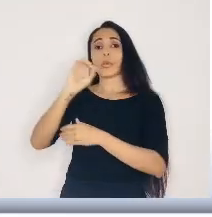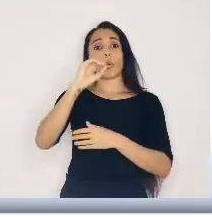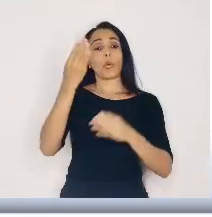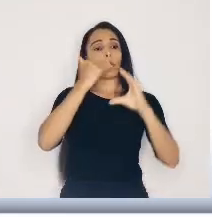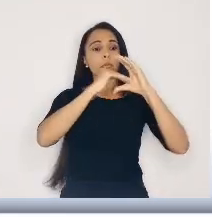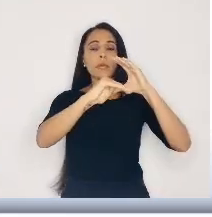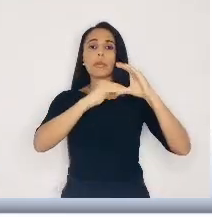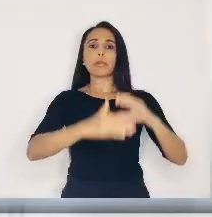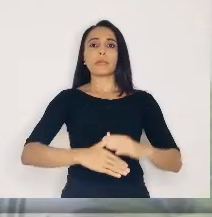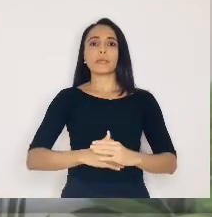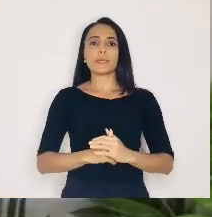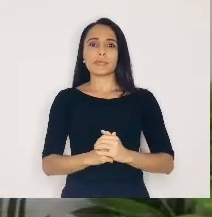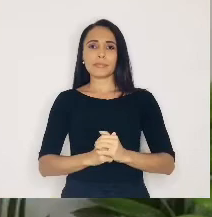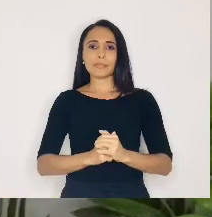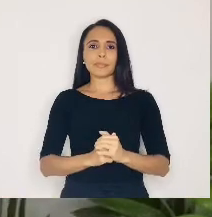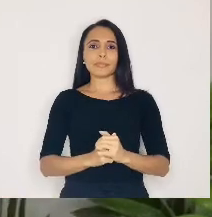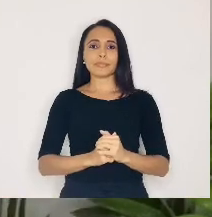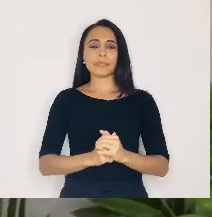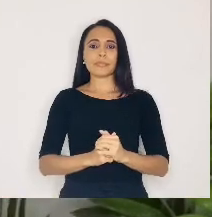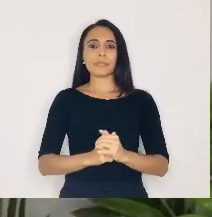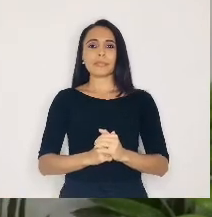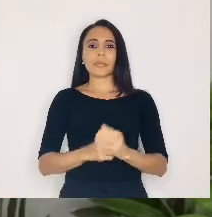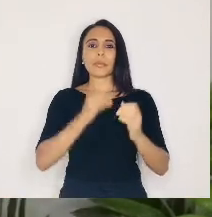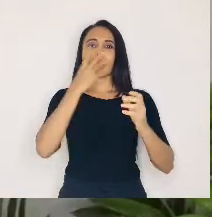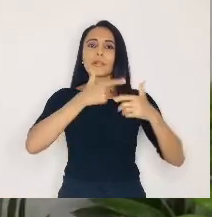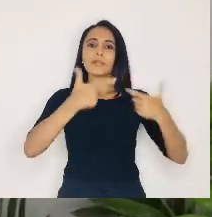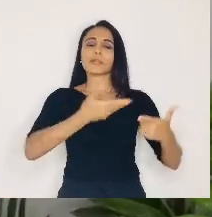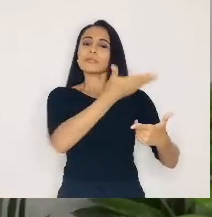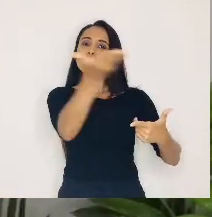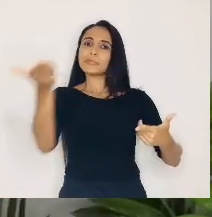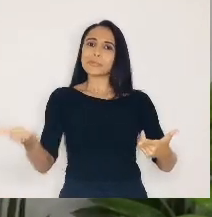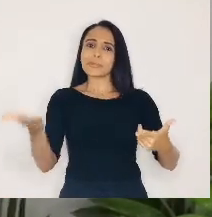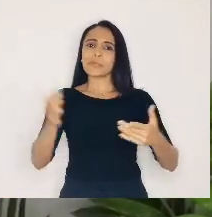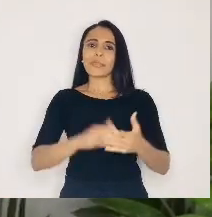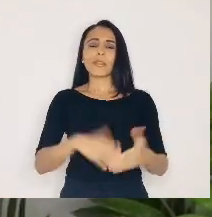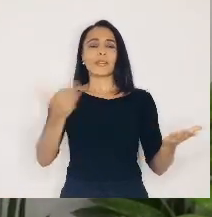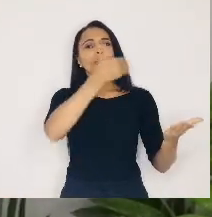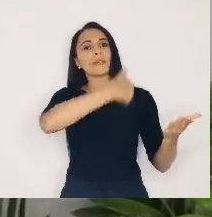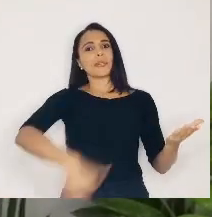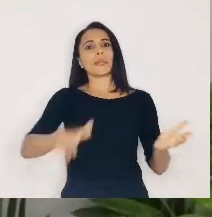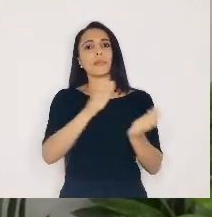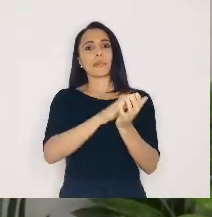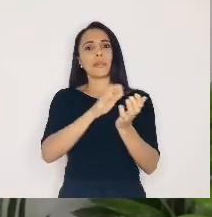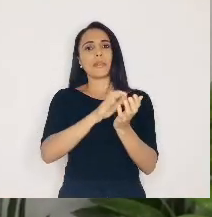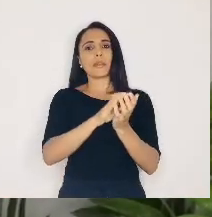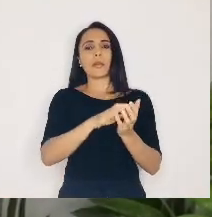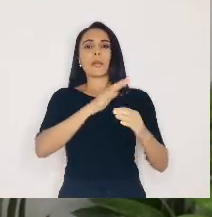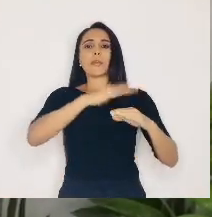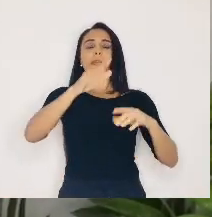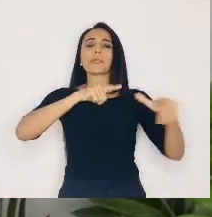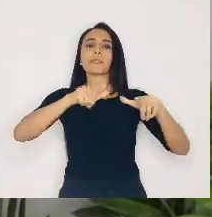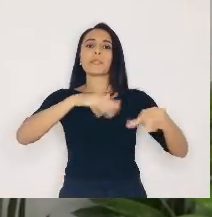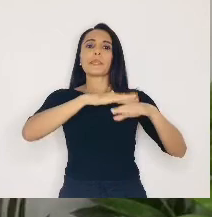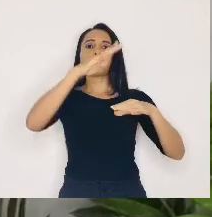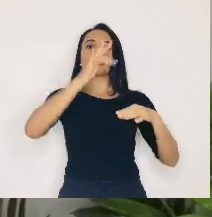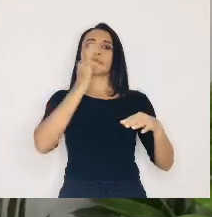tela. Boa sorte a todos! Governo de Pernambuco, mais trabalho e mais futuro!